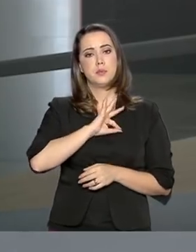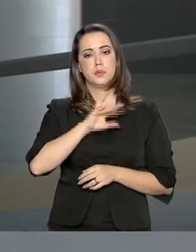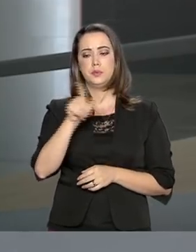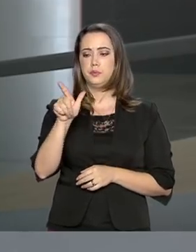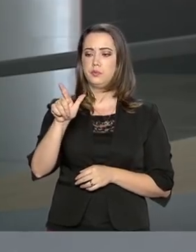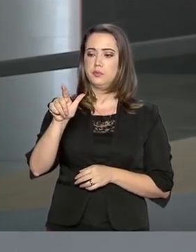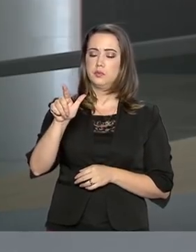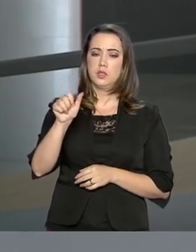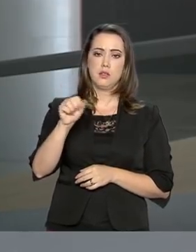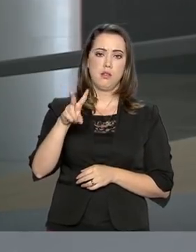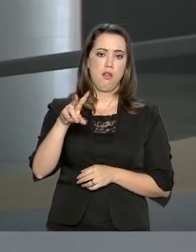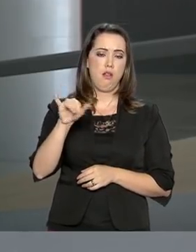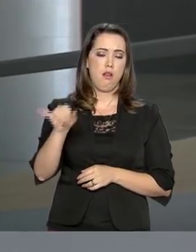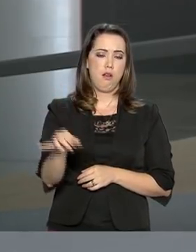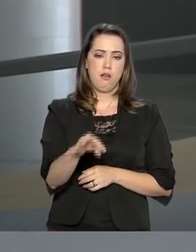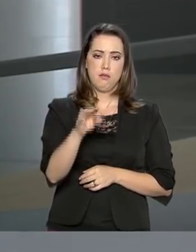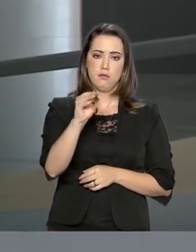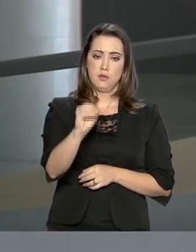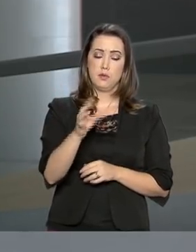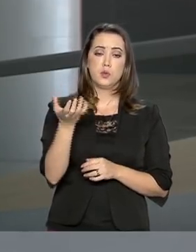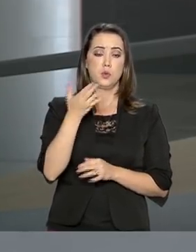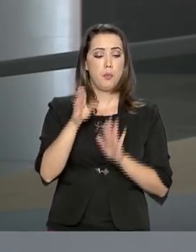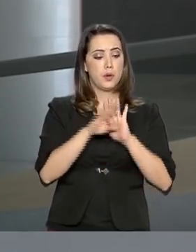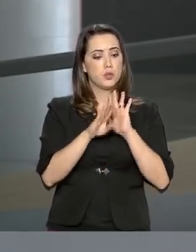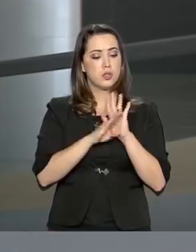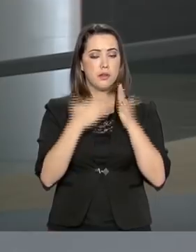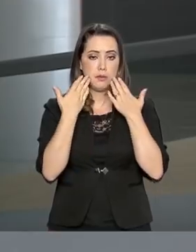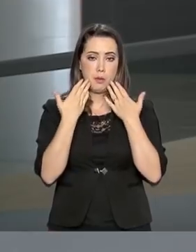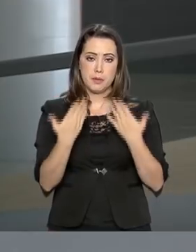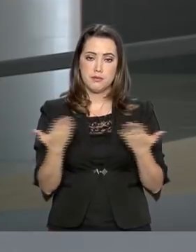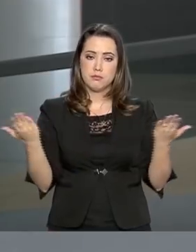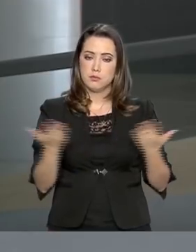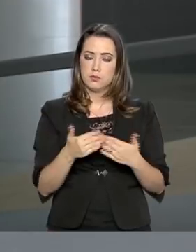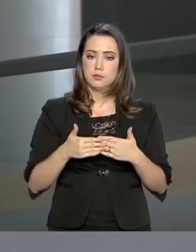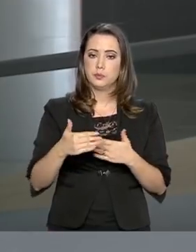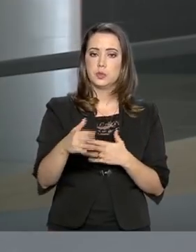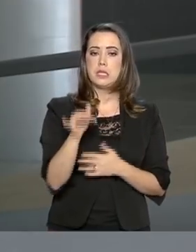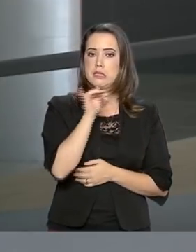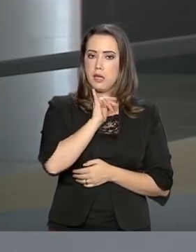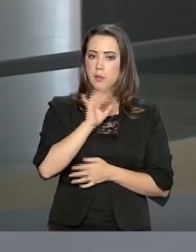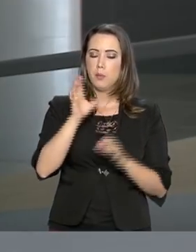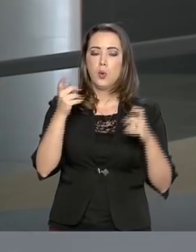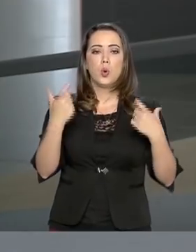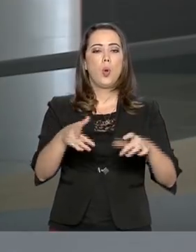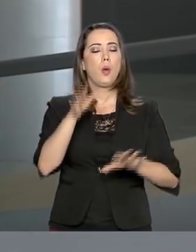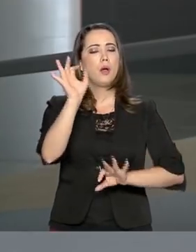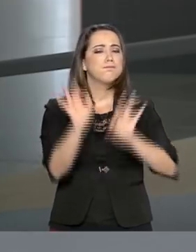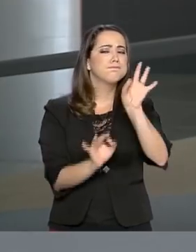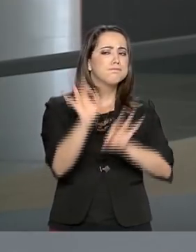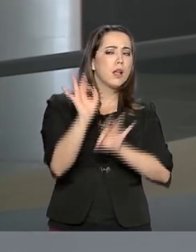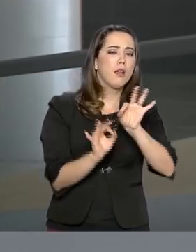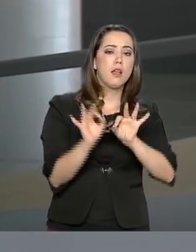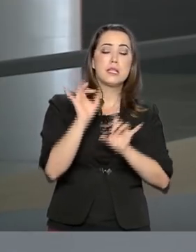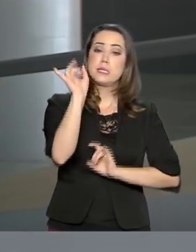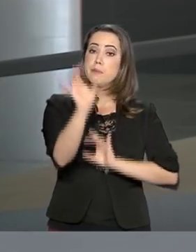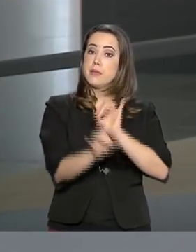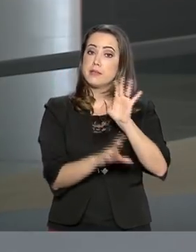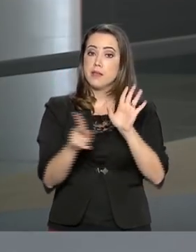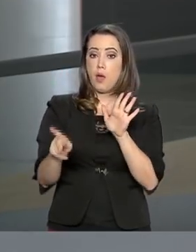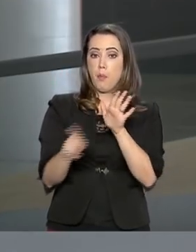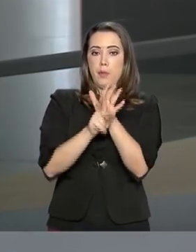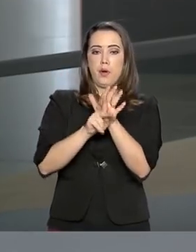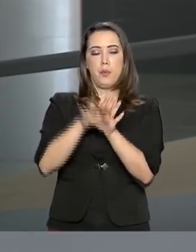projetos que quer implementar ainda este ano, como, por exemplo, um centro integrado para combater o crime. Essa ação vai